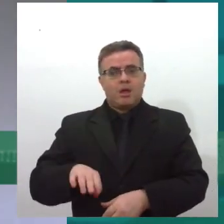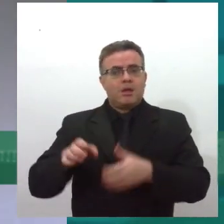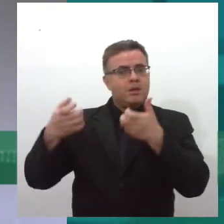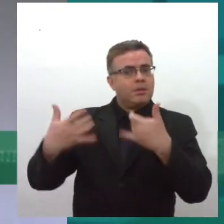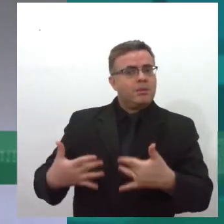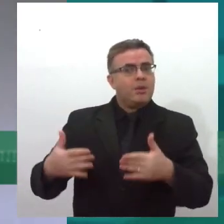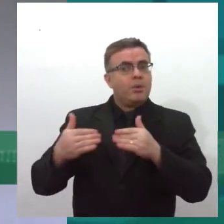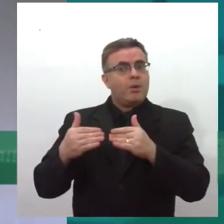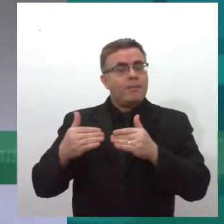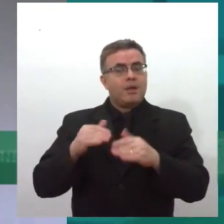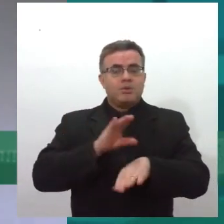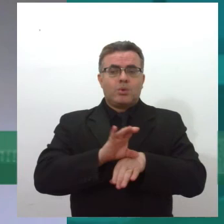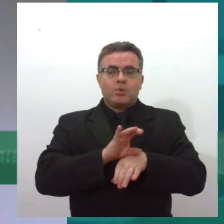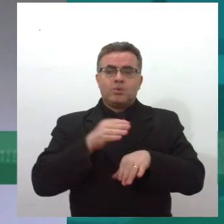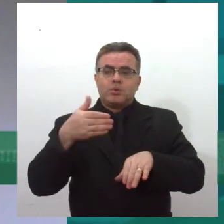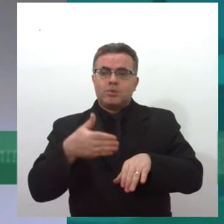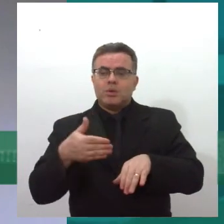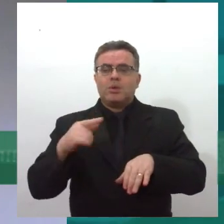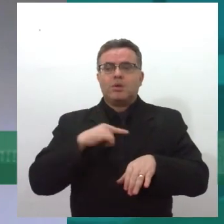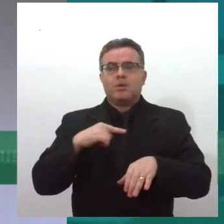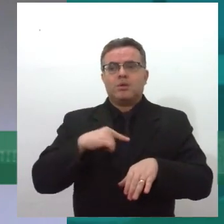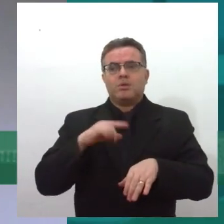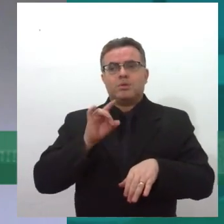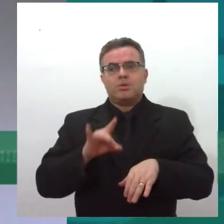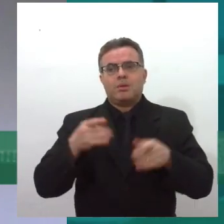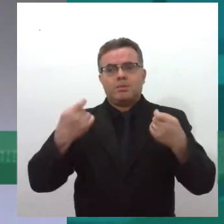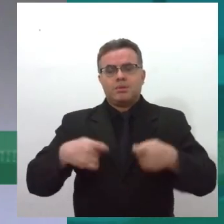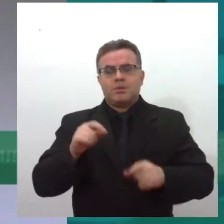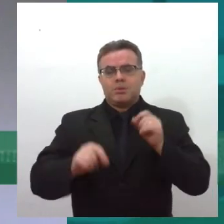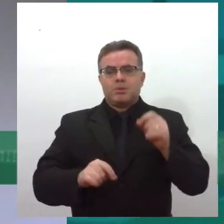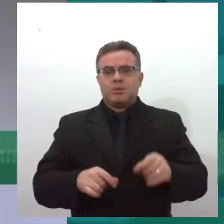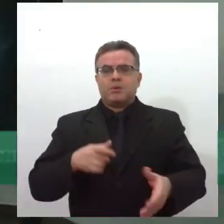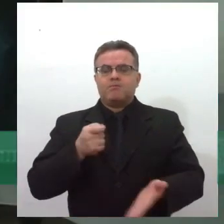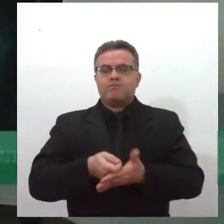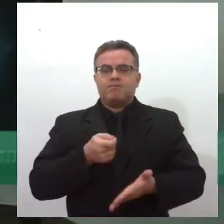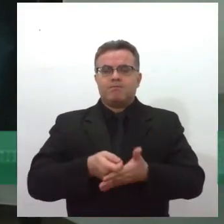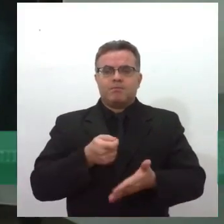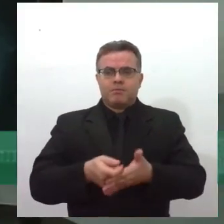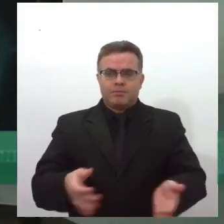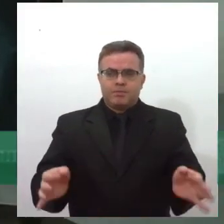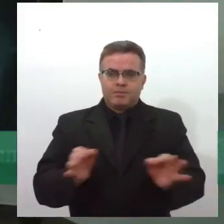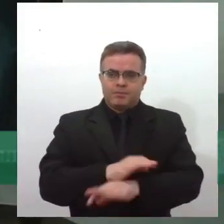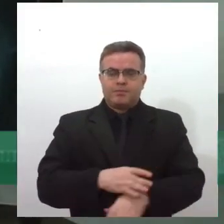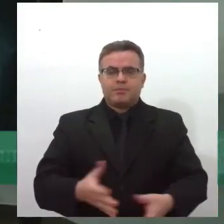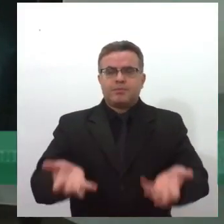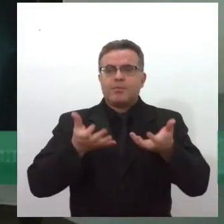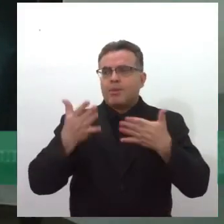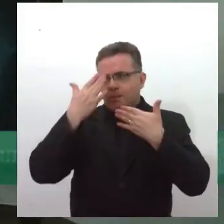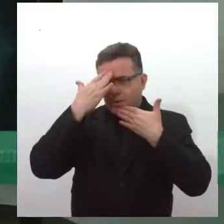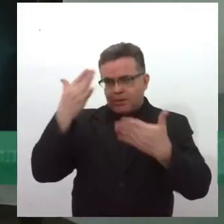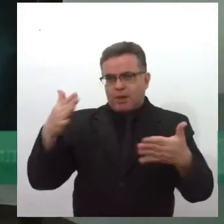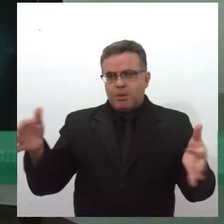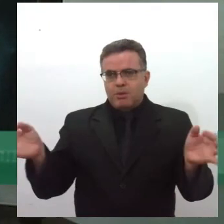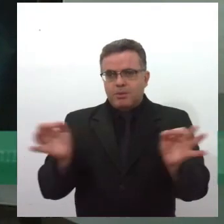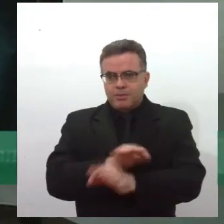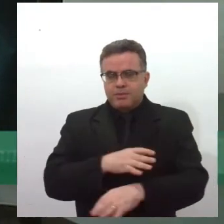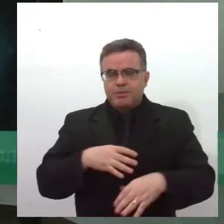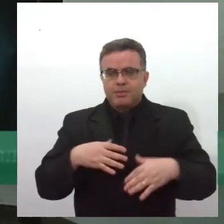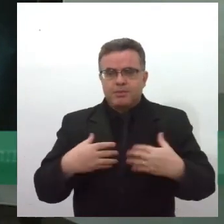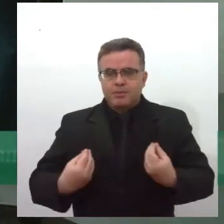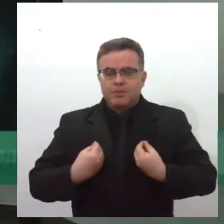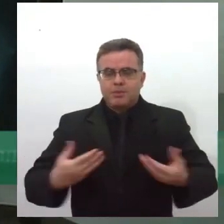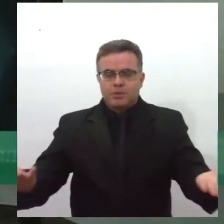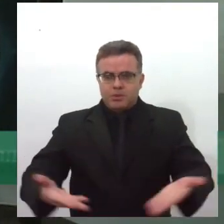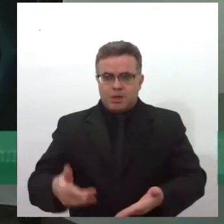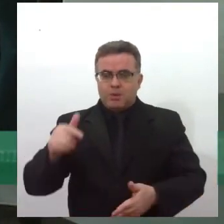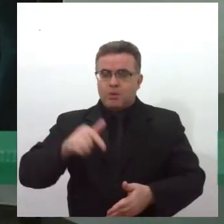constitucionais, né, que já estão aí, eles só precisam ser aplicados, né. Eu queria agradecer muito a participação de vocês aqui